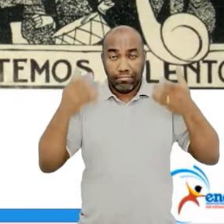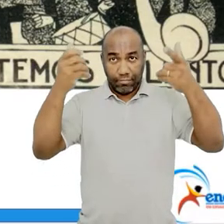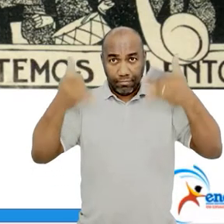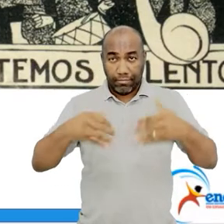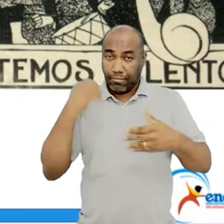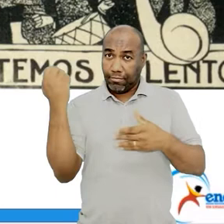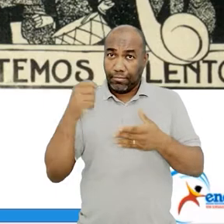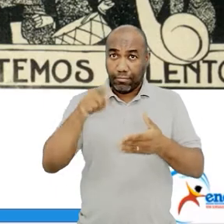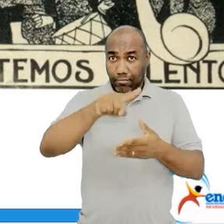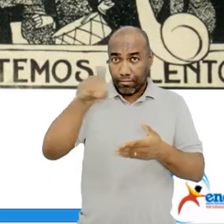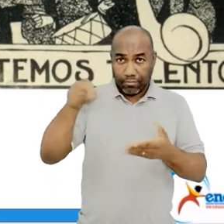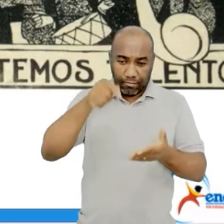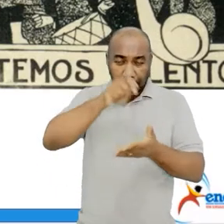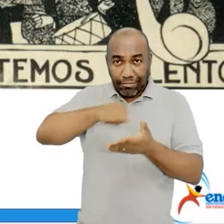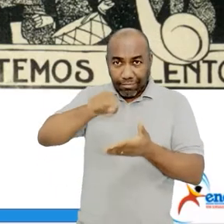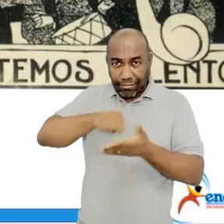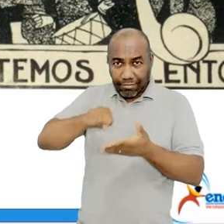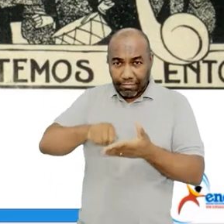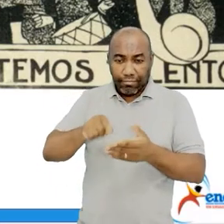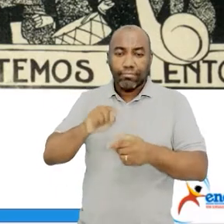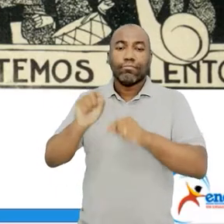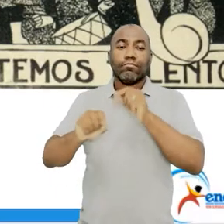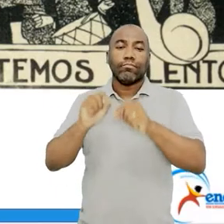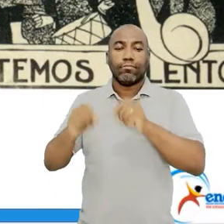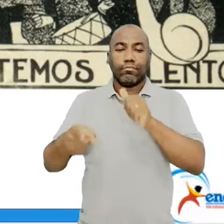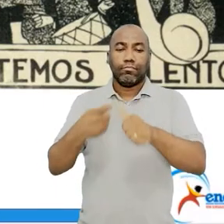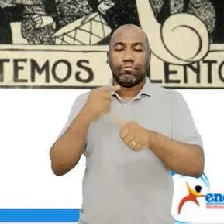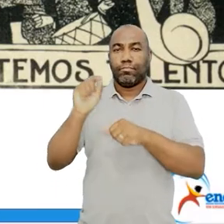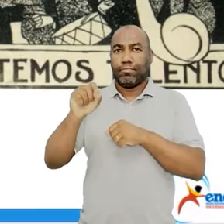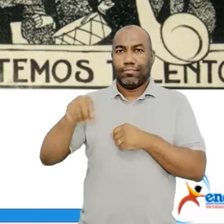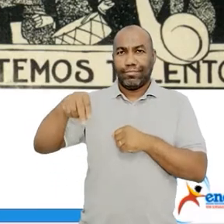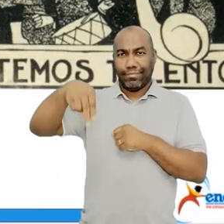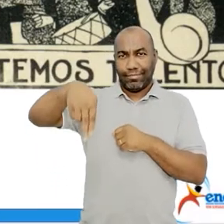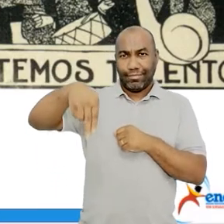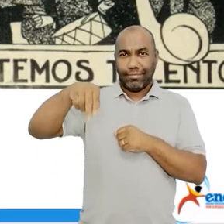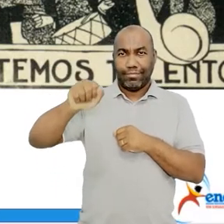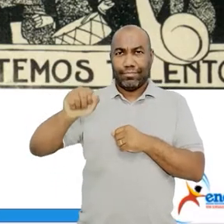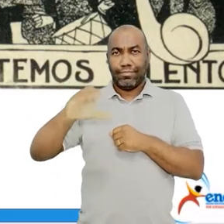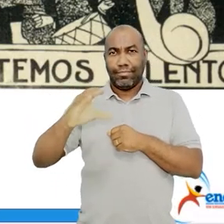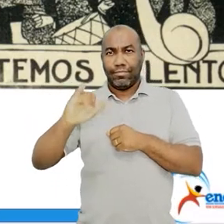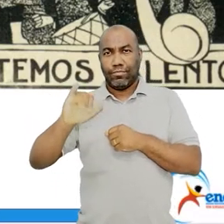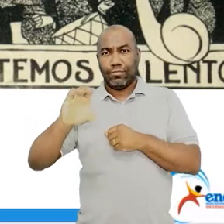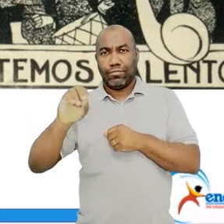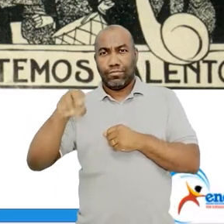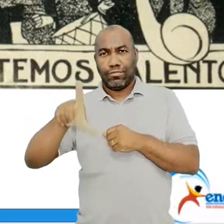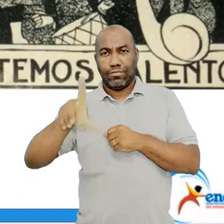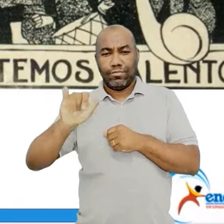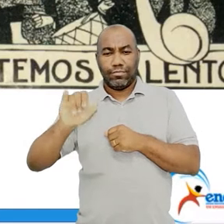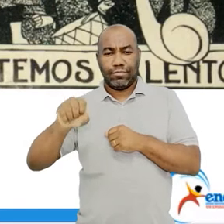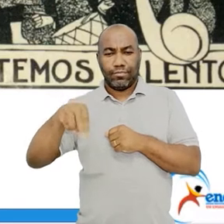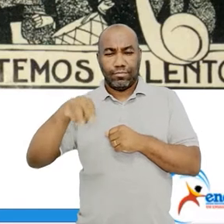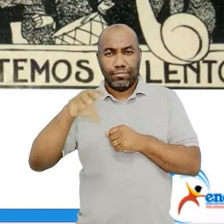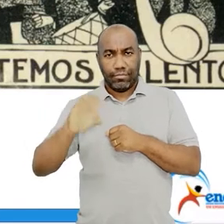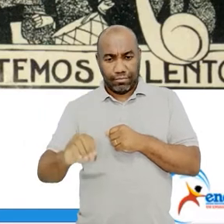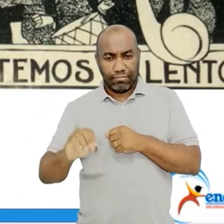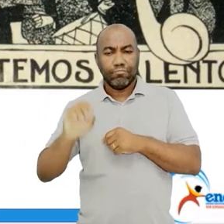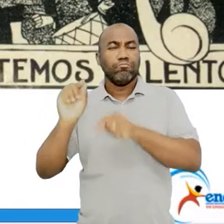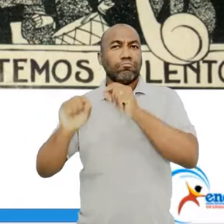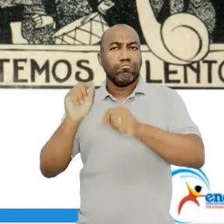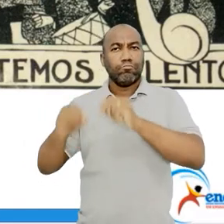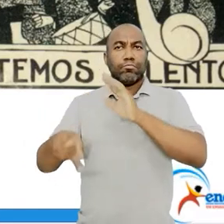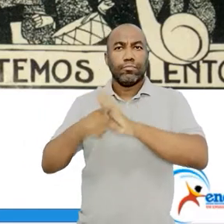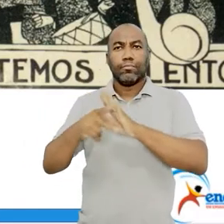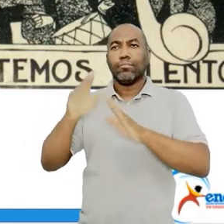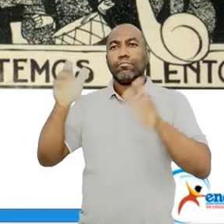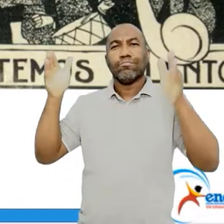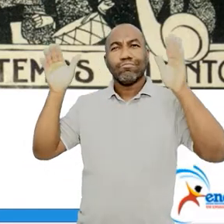importante. Primeiro, ele é nacionalista e ufanista. O que é ufanismo? Ufanismo é o louvor exagerado a